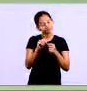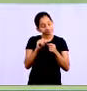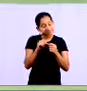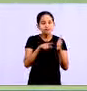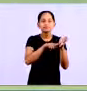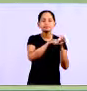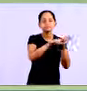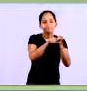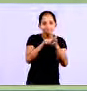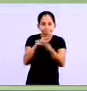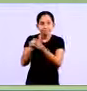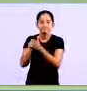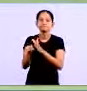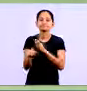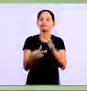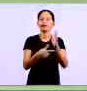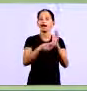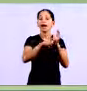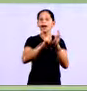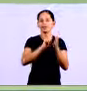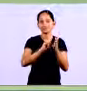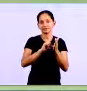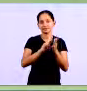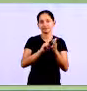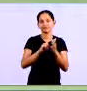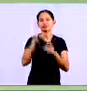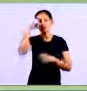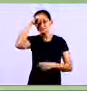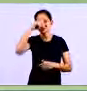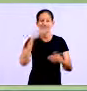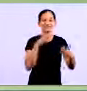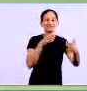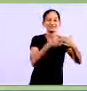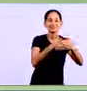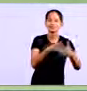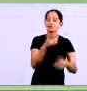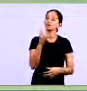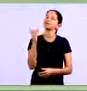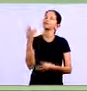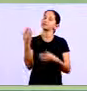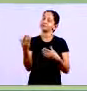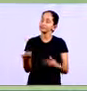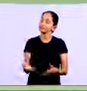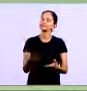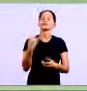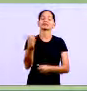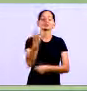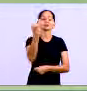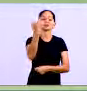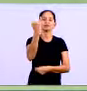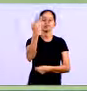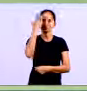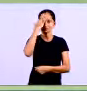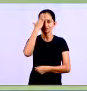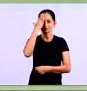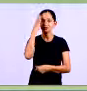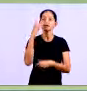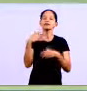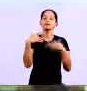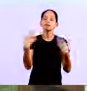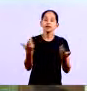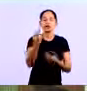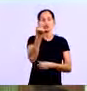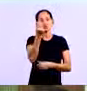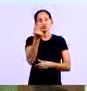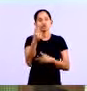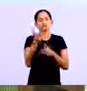acarrete para a empresa dificuldades financeiras. Esse é um outro ponto muito importante. A empresa tem um capital de